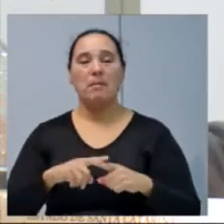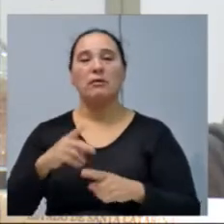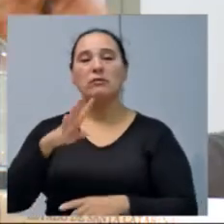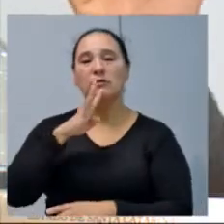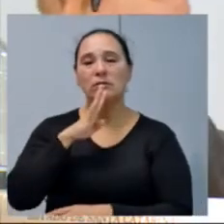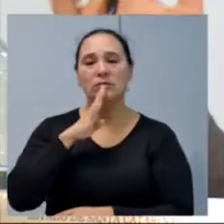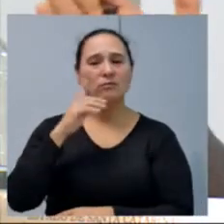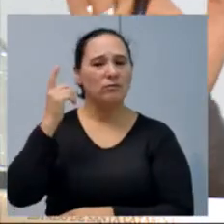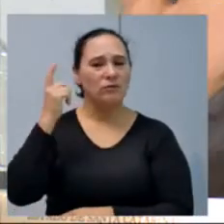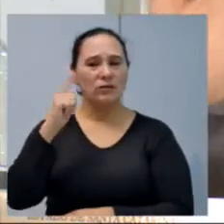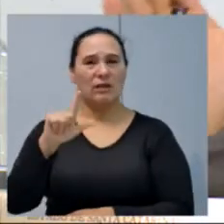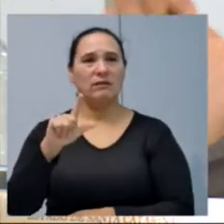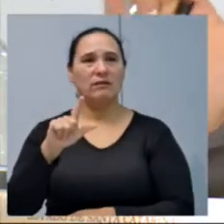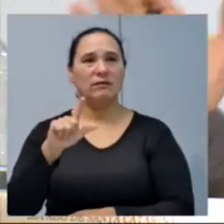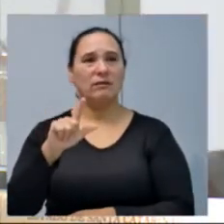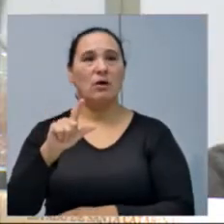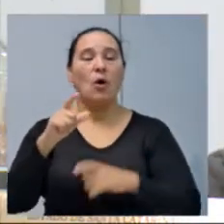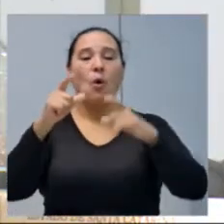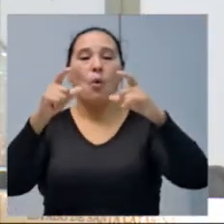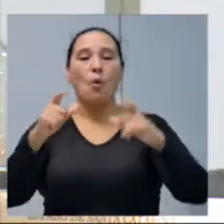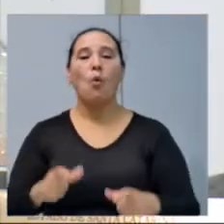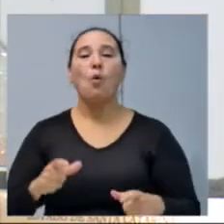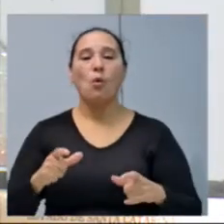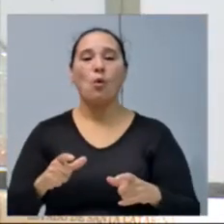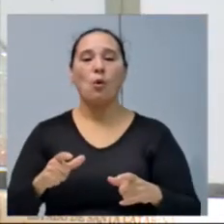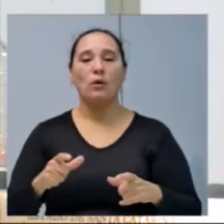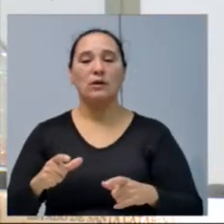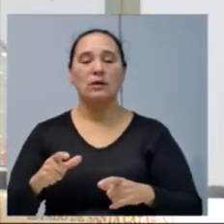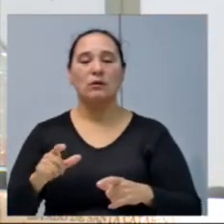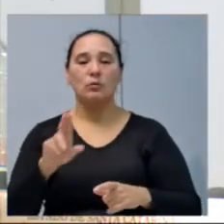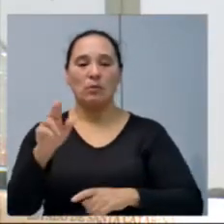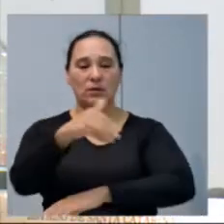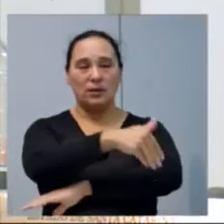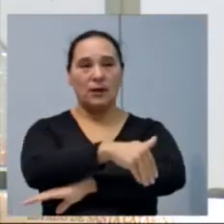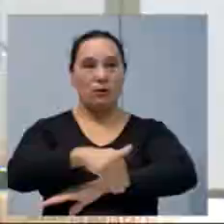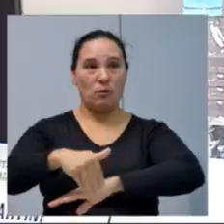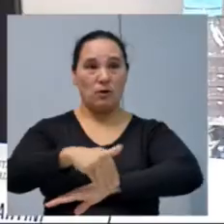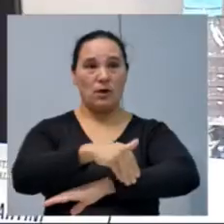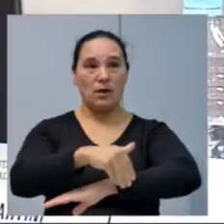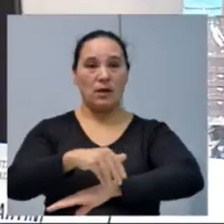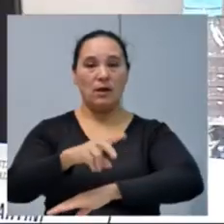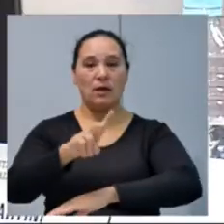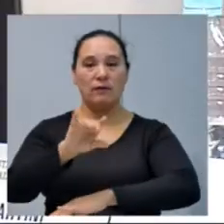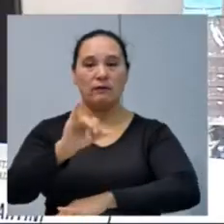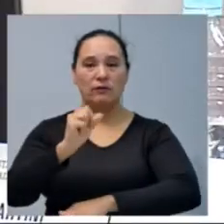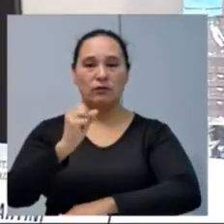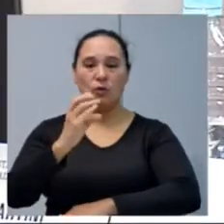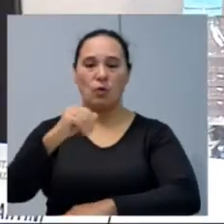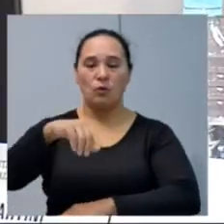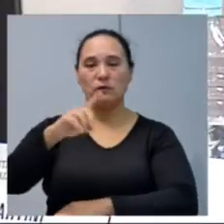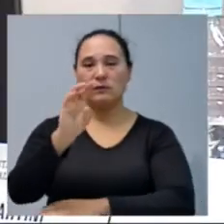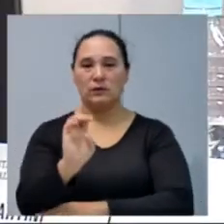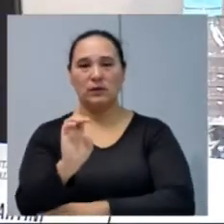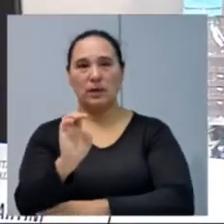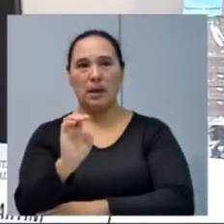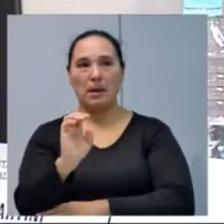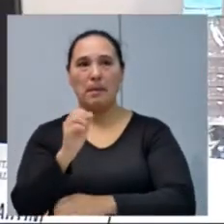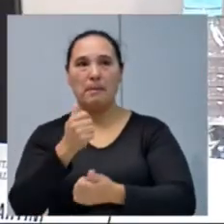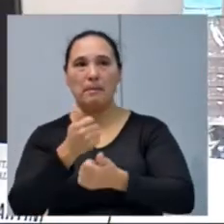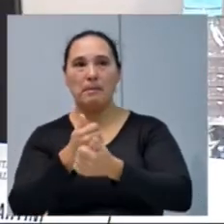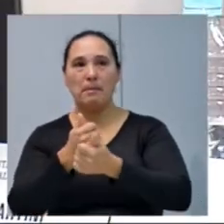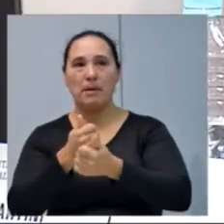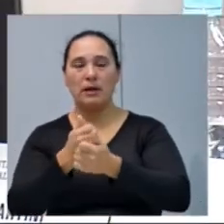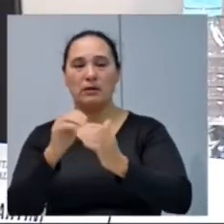de conhecimento, não consegui me identificar. Onde fica a rua, por gentileza, poderia me... A rua Visconde Cairu, que passa em frente